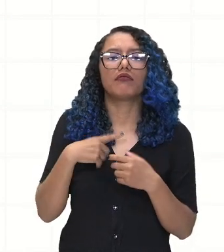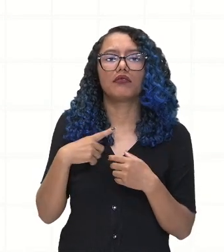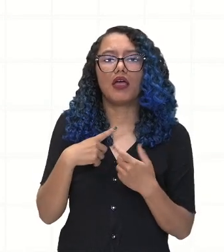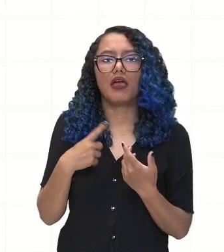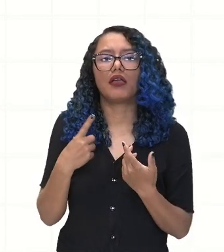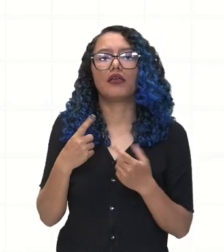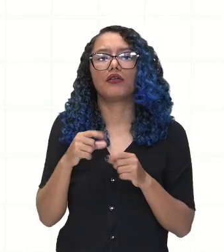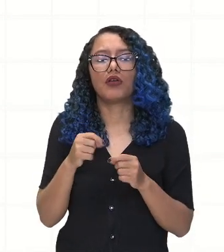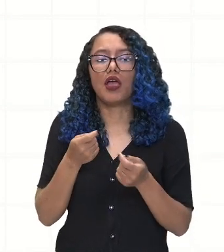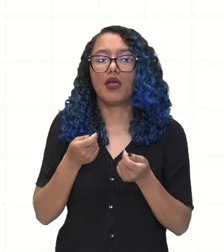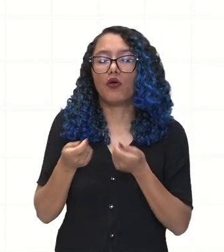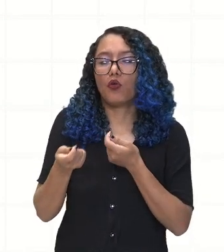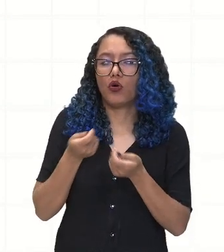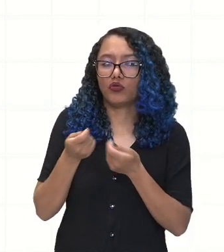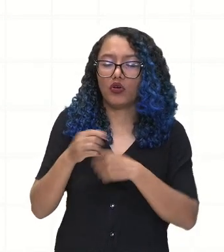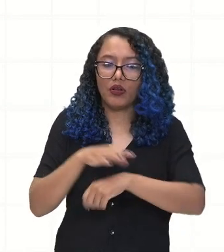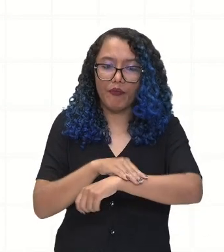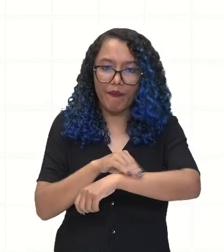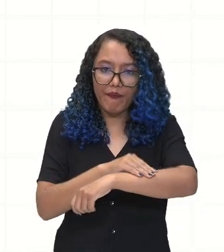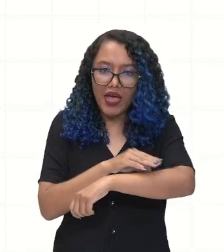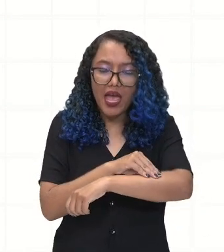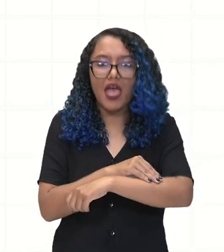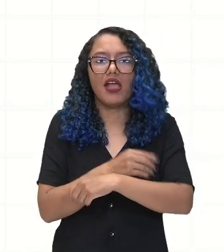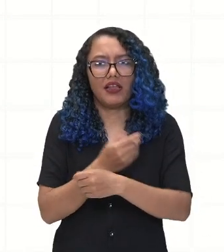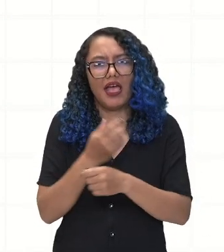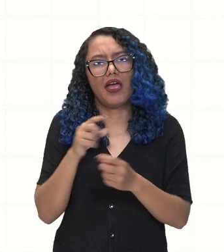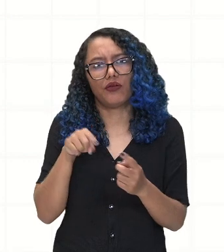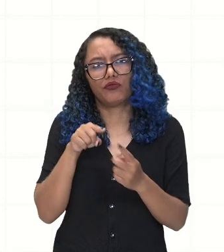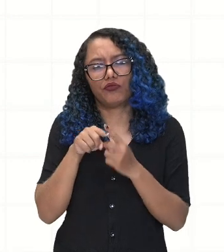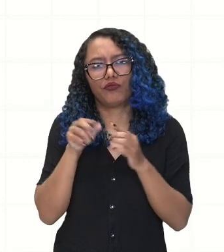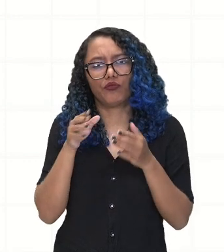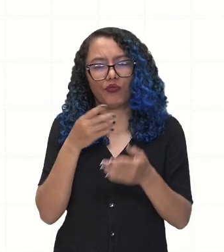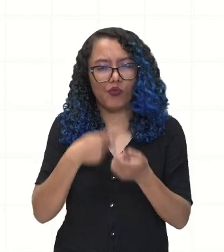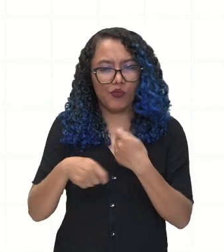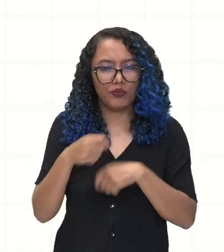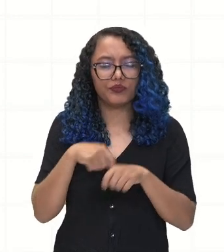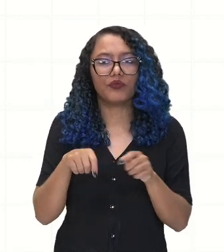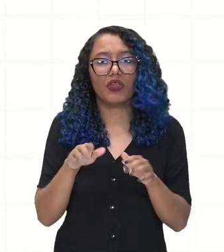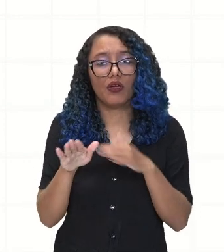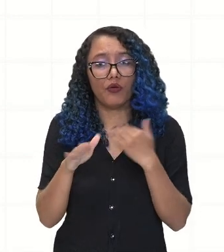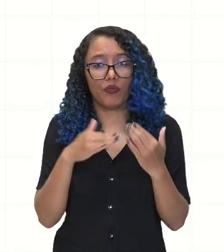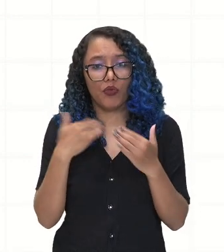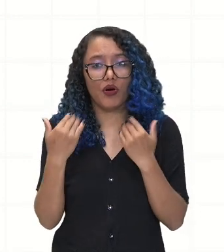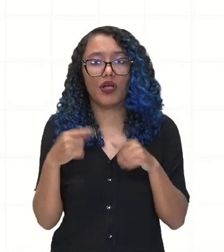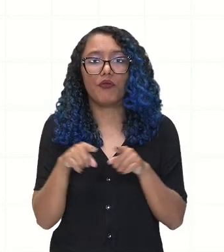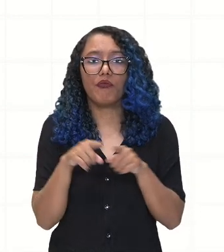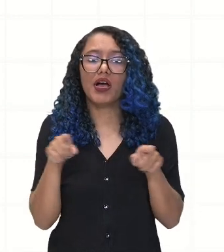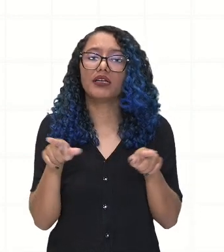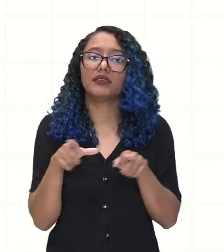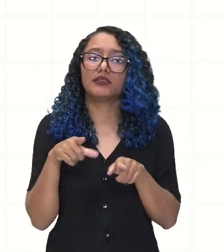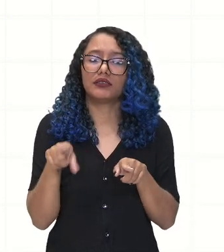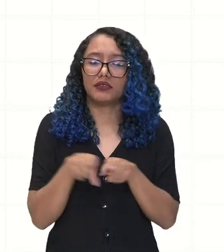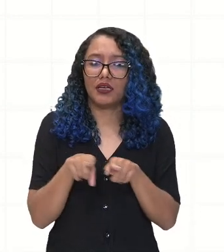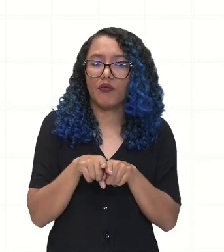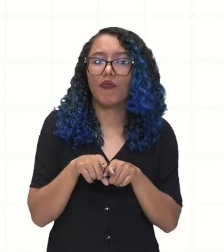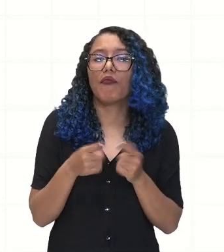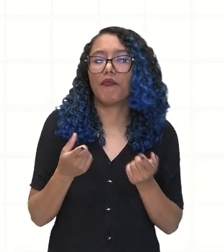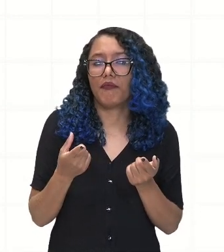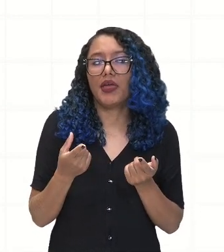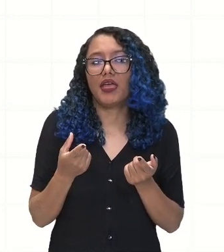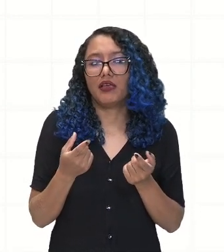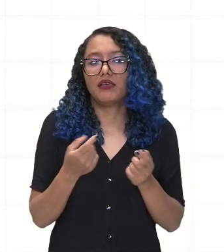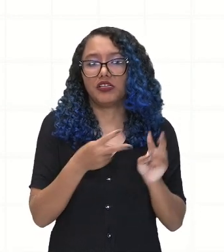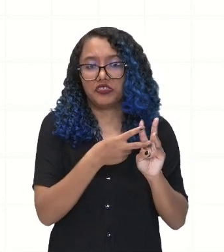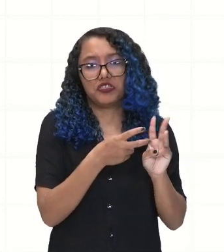peles. Então, essas pessoas vão morrer nesse massacre, mas isso também vai ter um agravante para as tribos